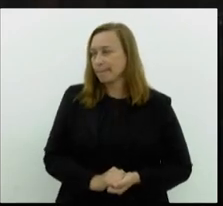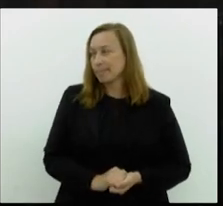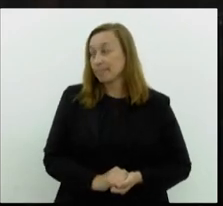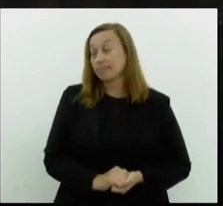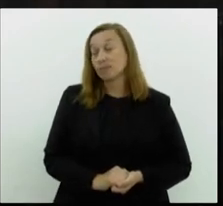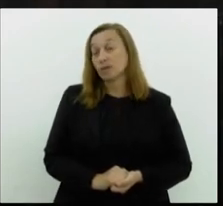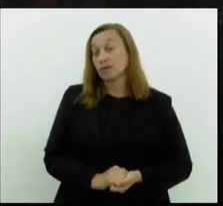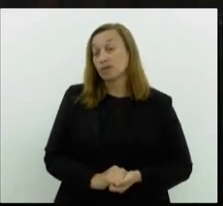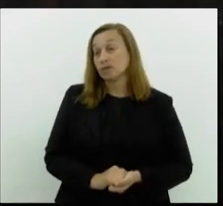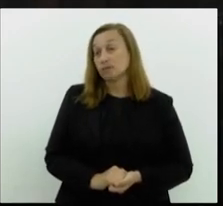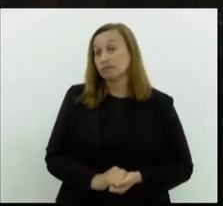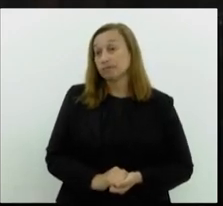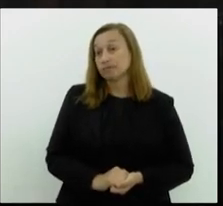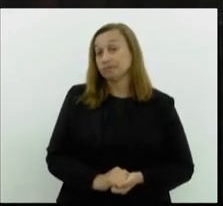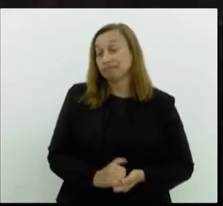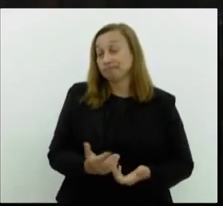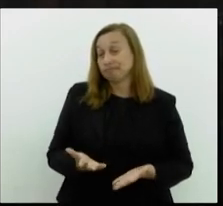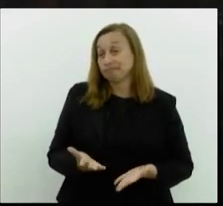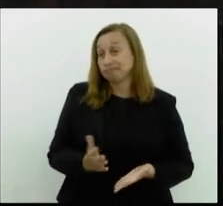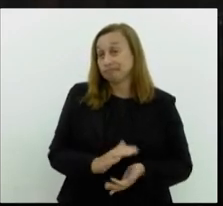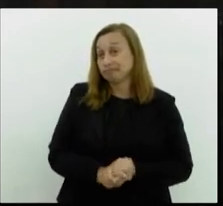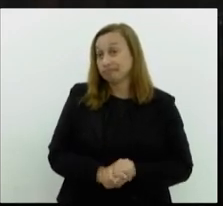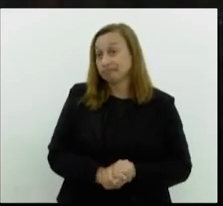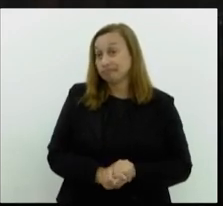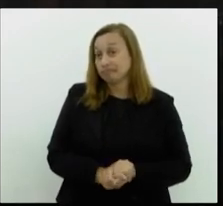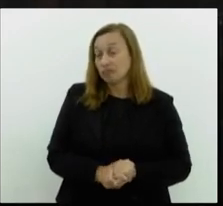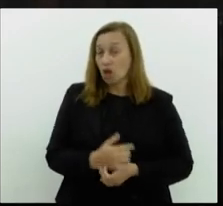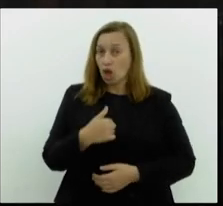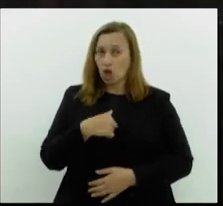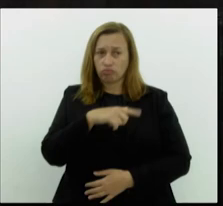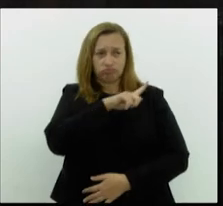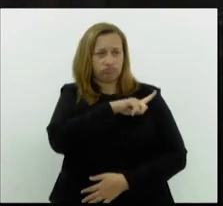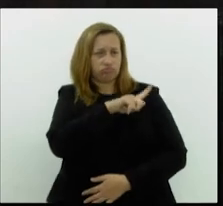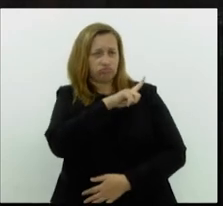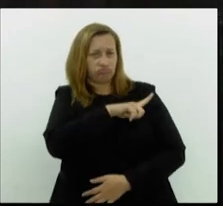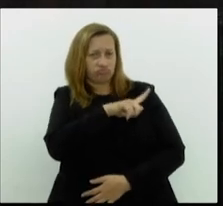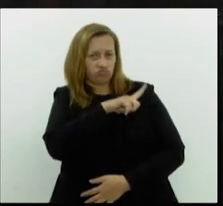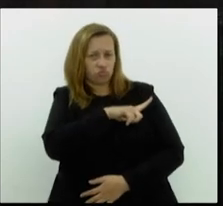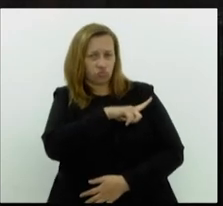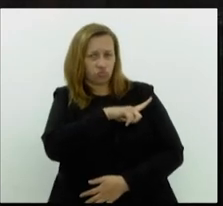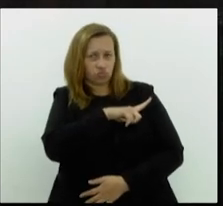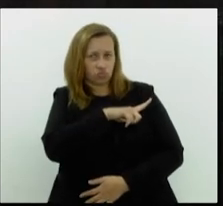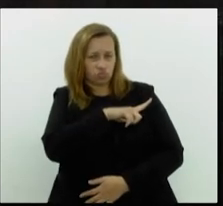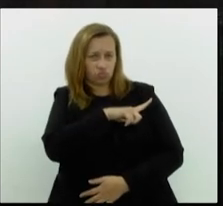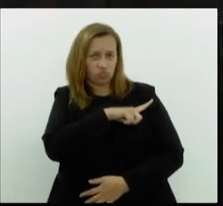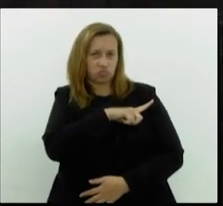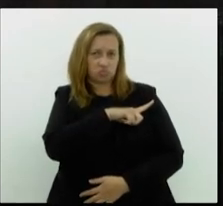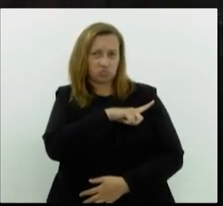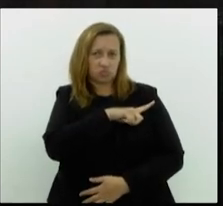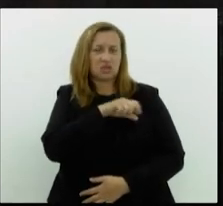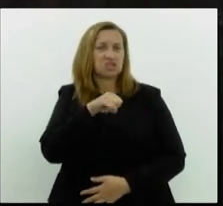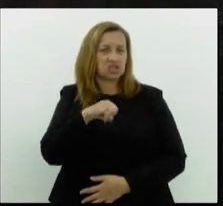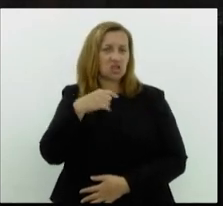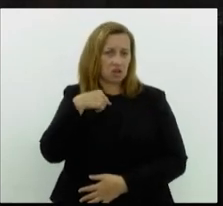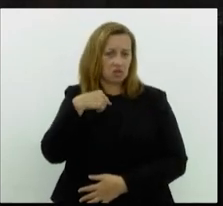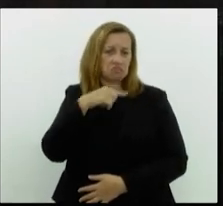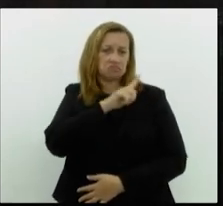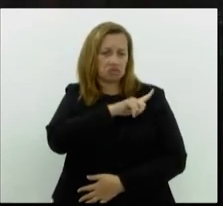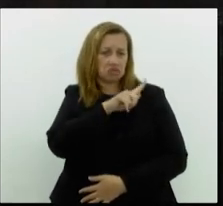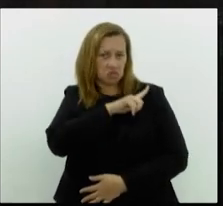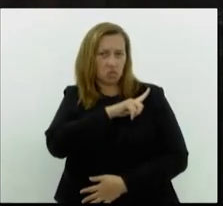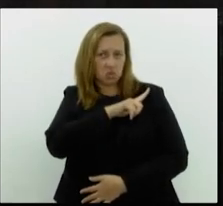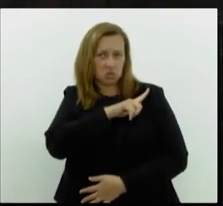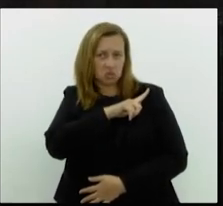eu, o gestor do Tesouro, o gestor do